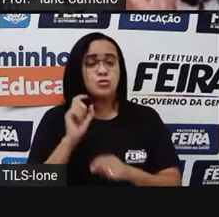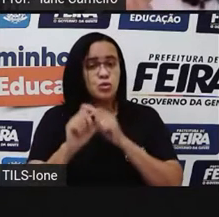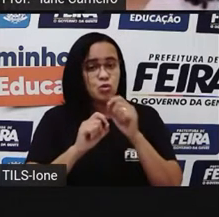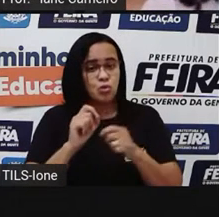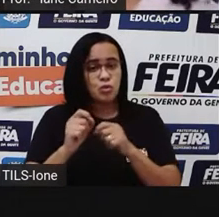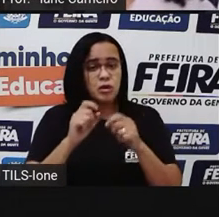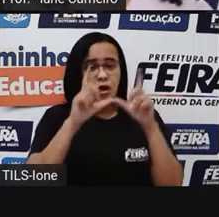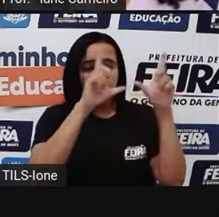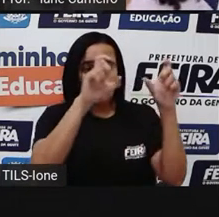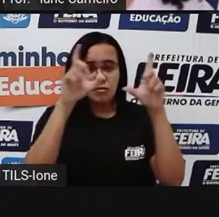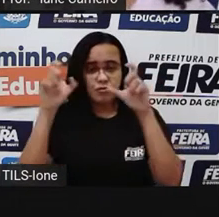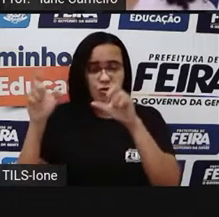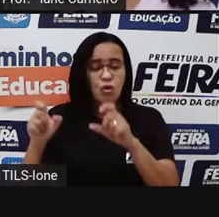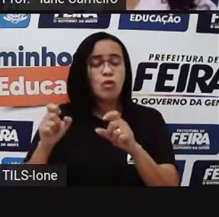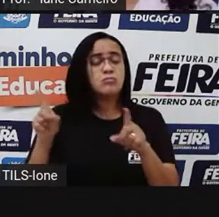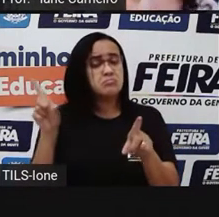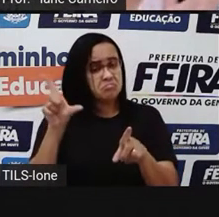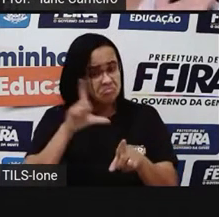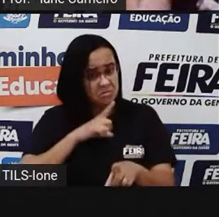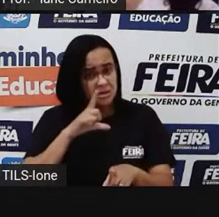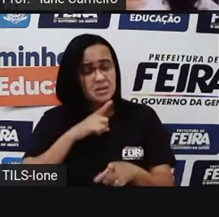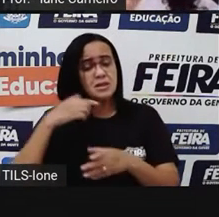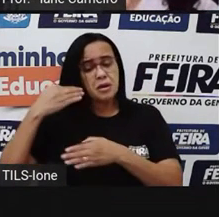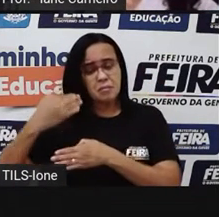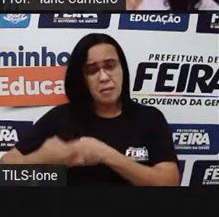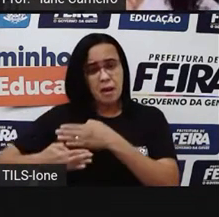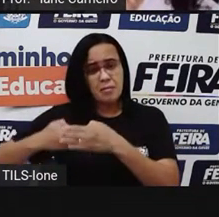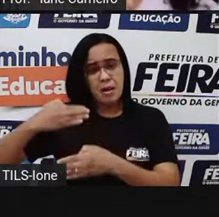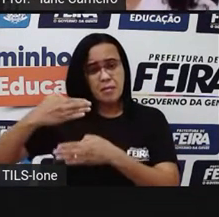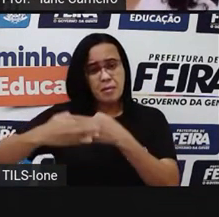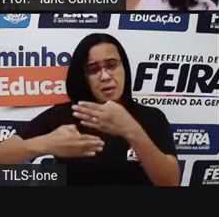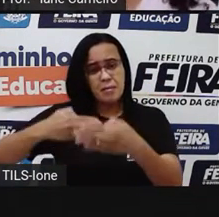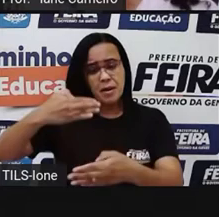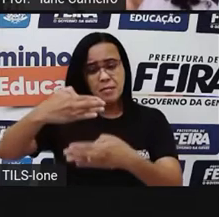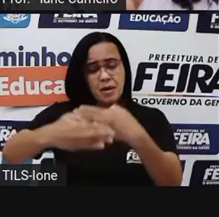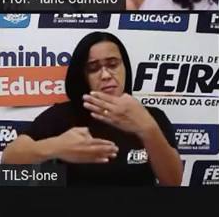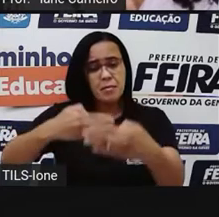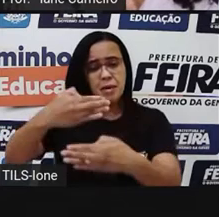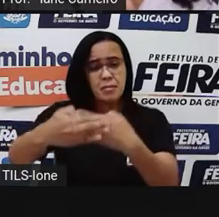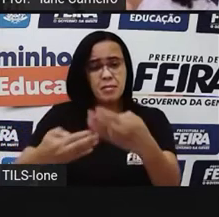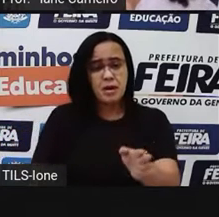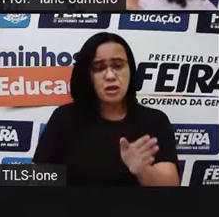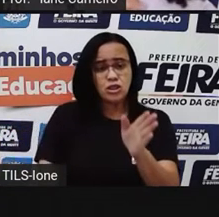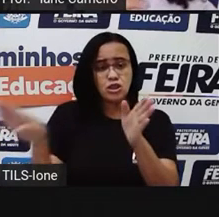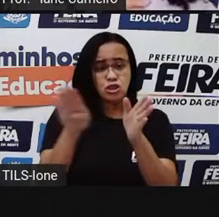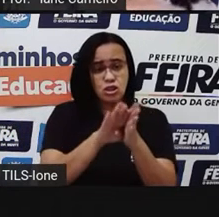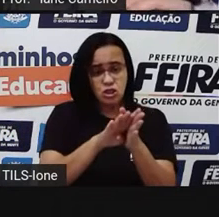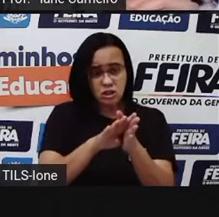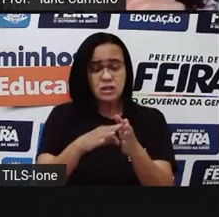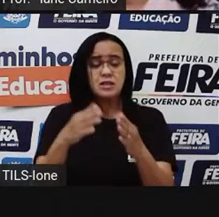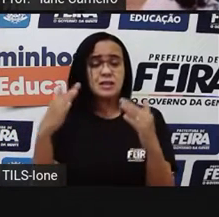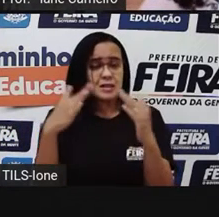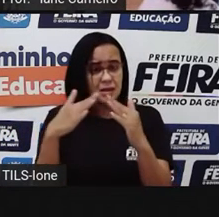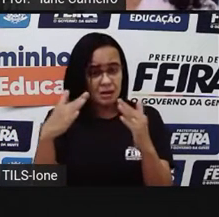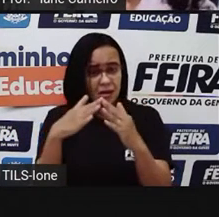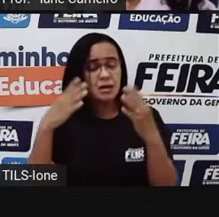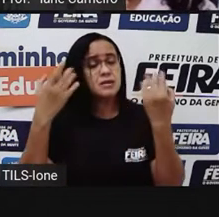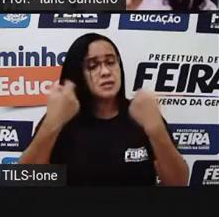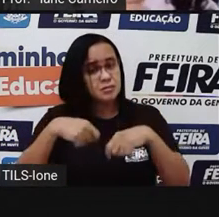até chegar em nossa casa, né? Então, tem crianças, por exemplo, que talvez possam achar que não convivam aí com